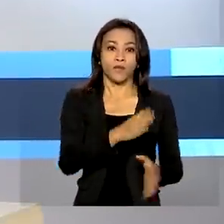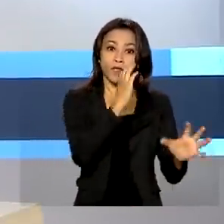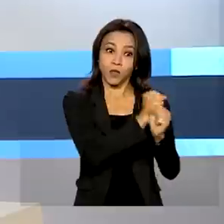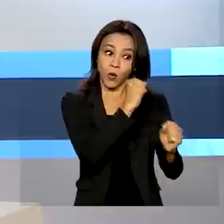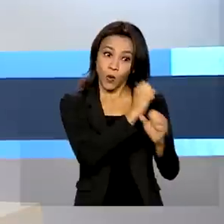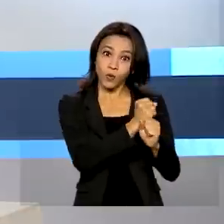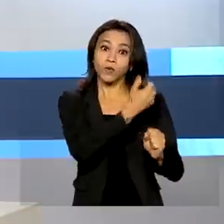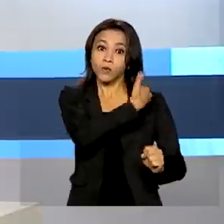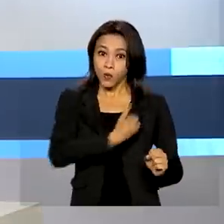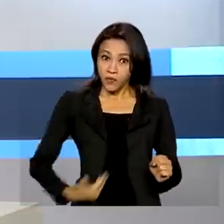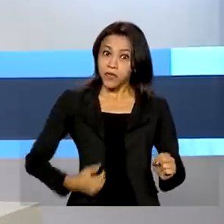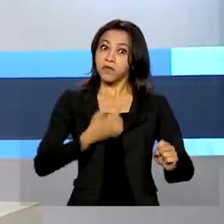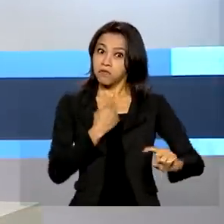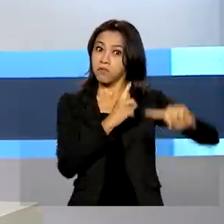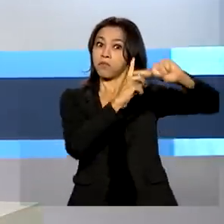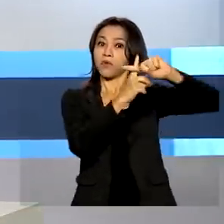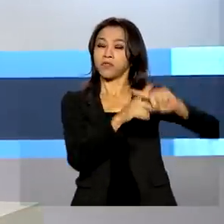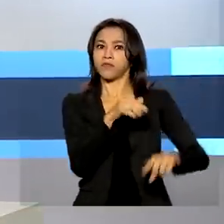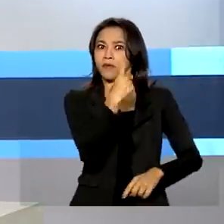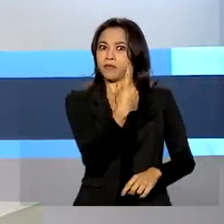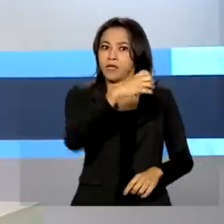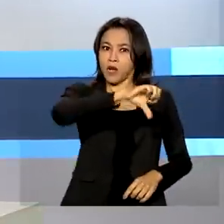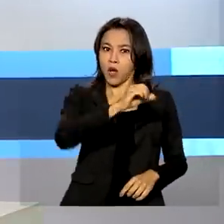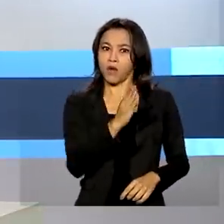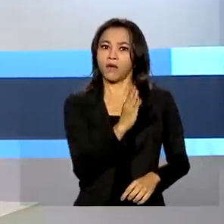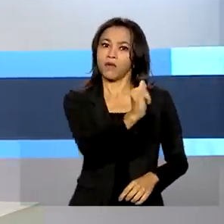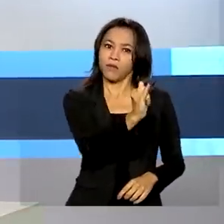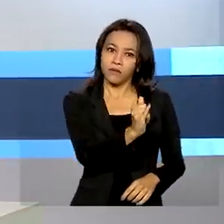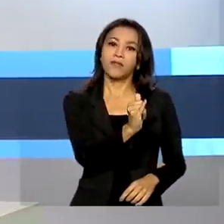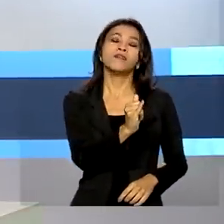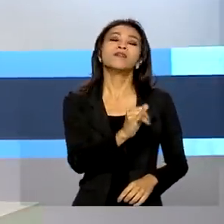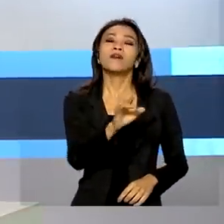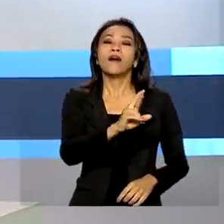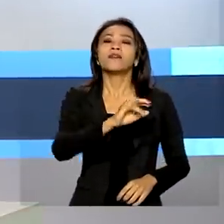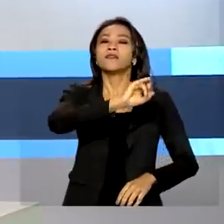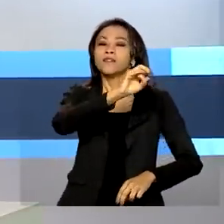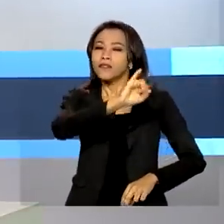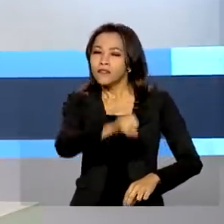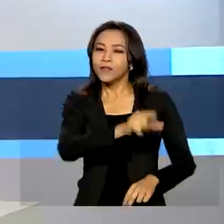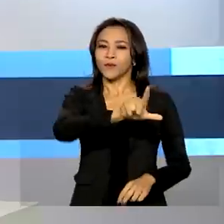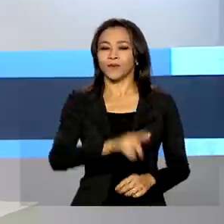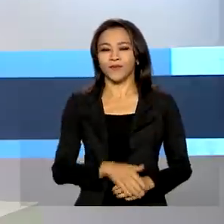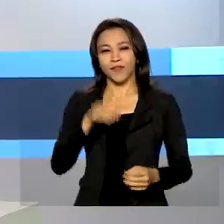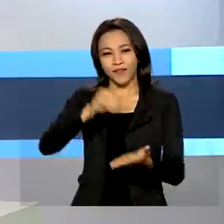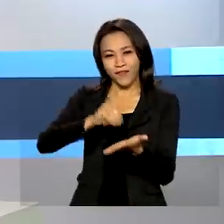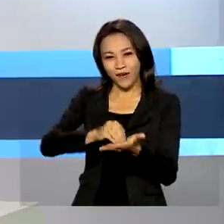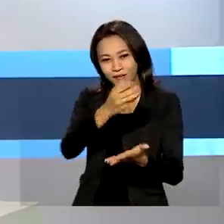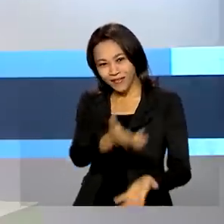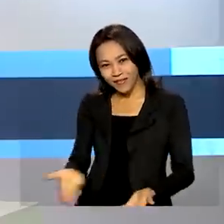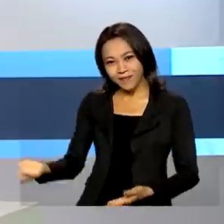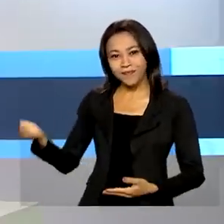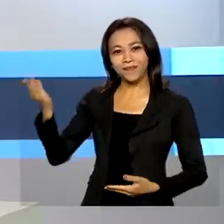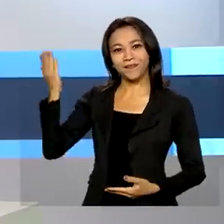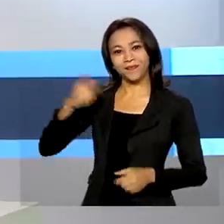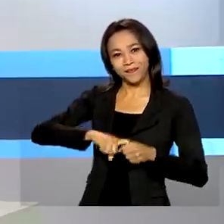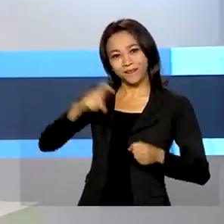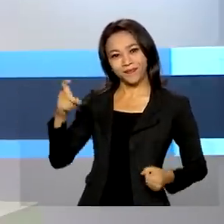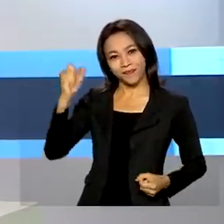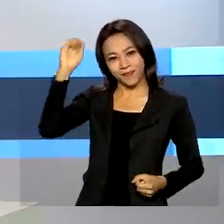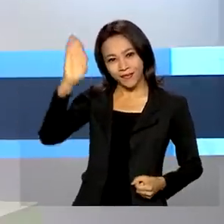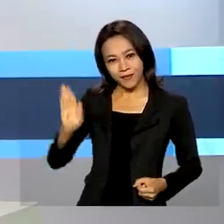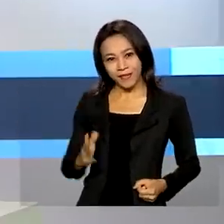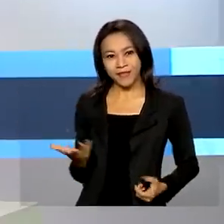superior a 19 bilhões de reais em julho. E faltam sete dias para o bicentenário da